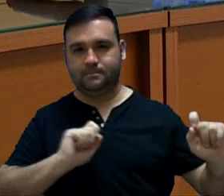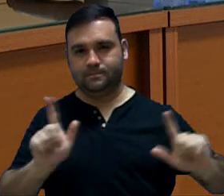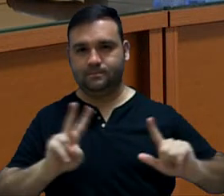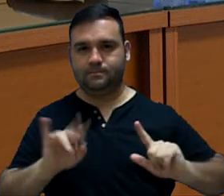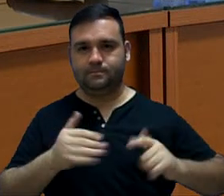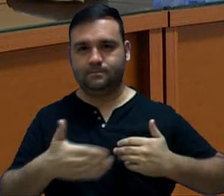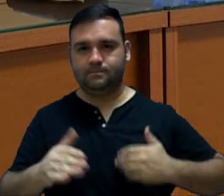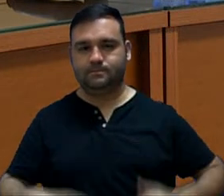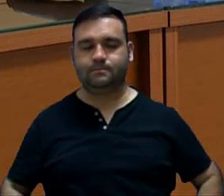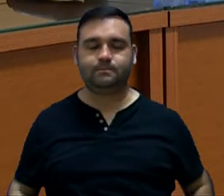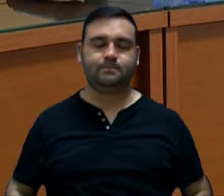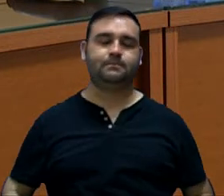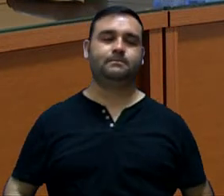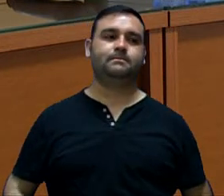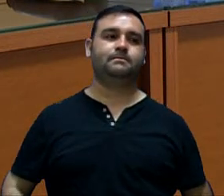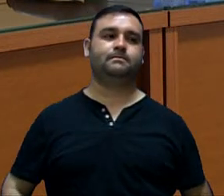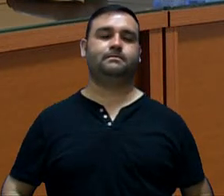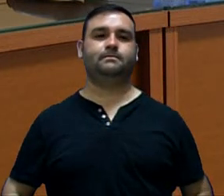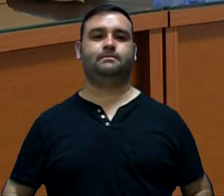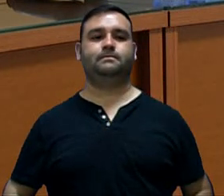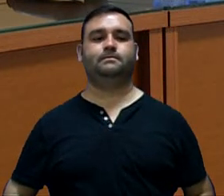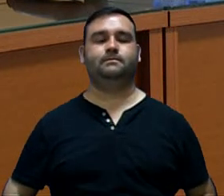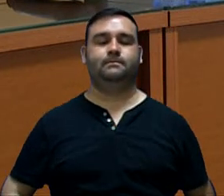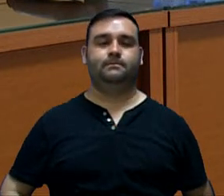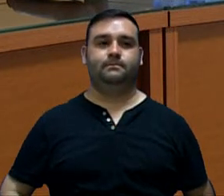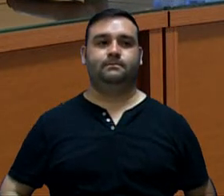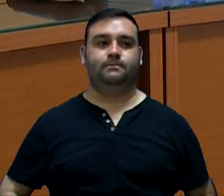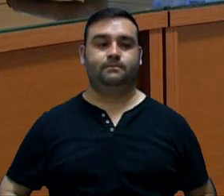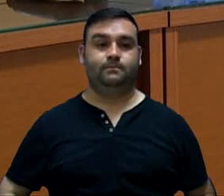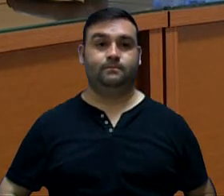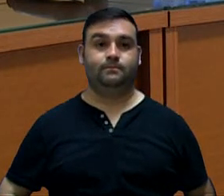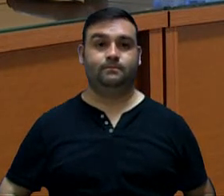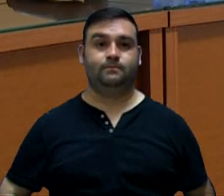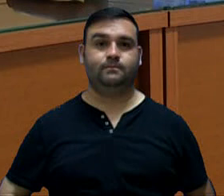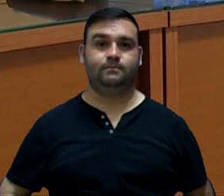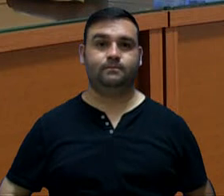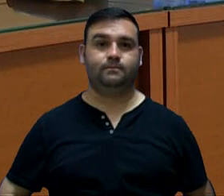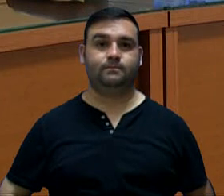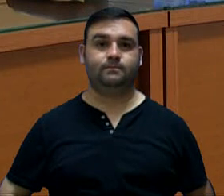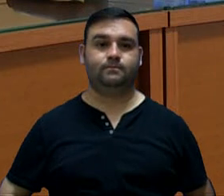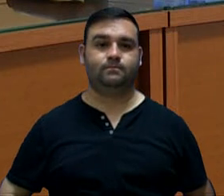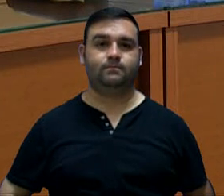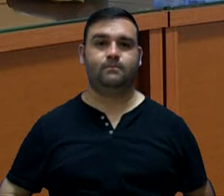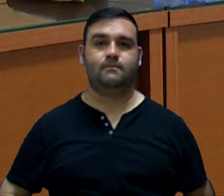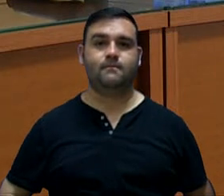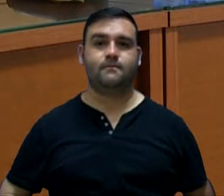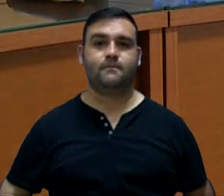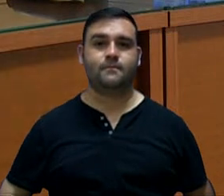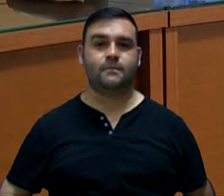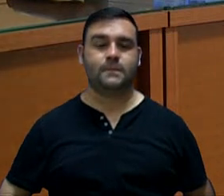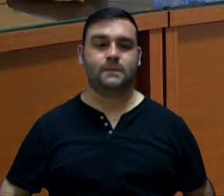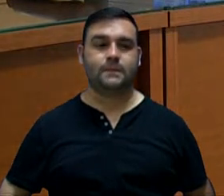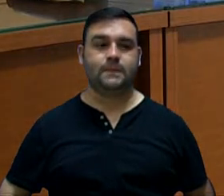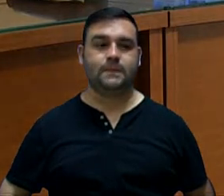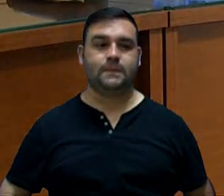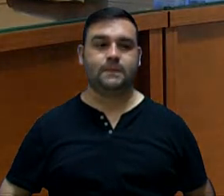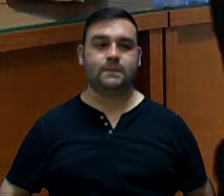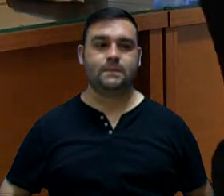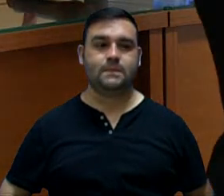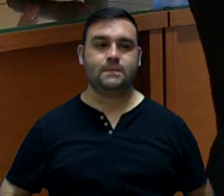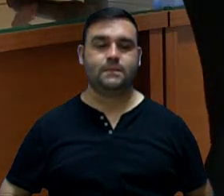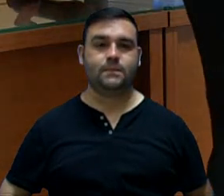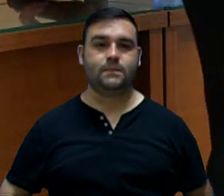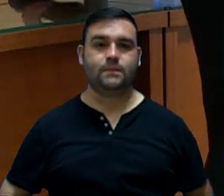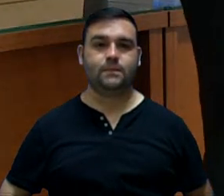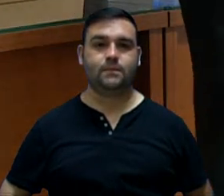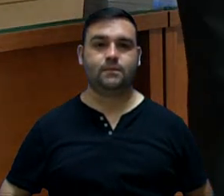o... É isso? Eu prefiro. Eu prefiro. O senhor quer ter que ser